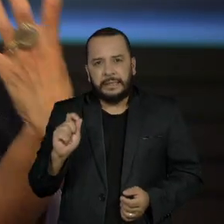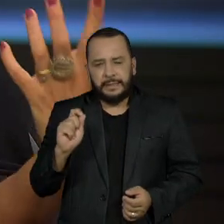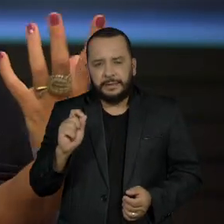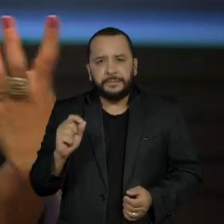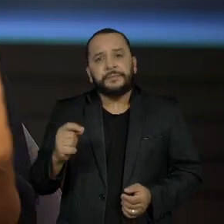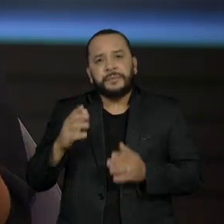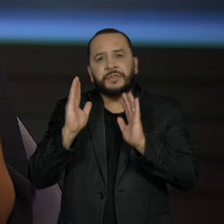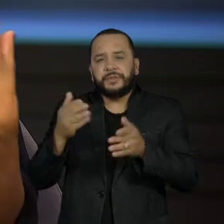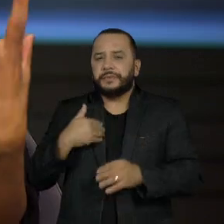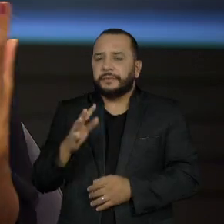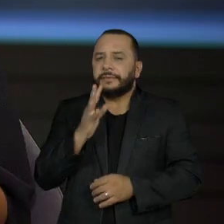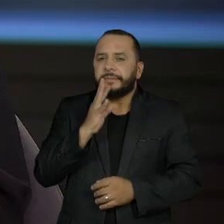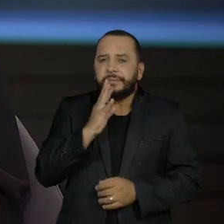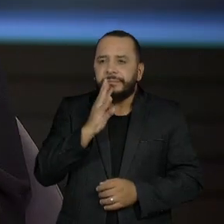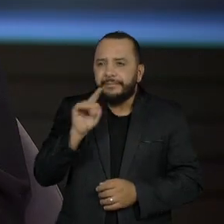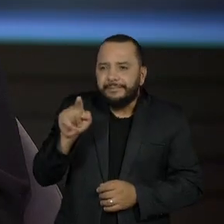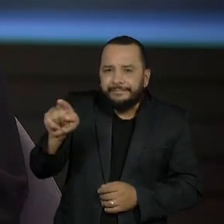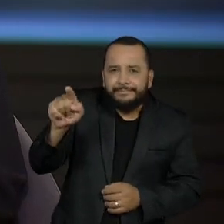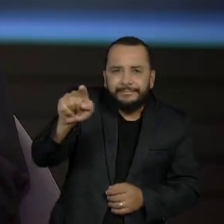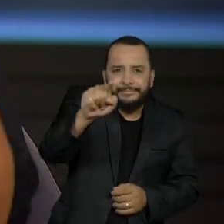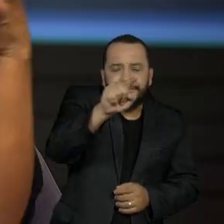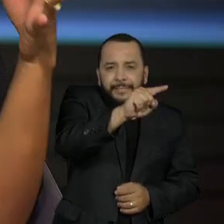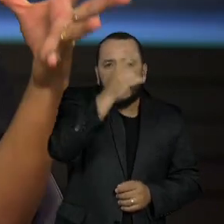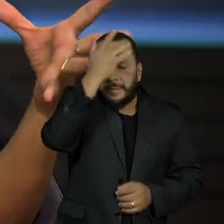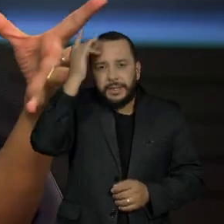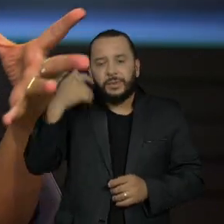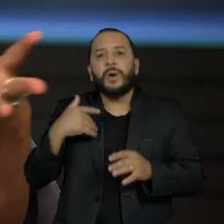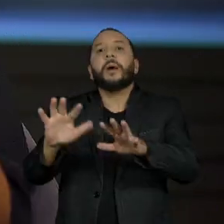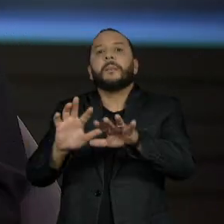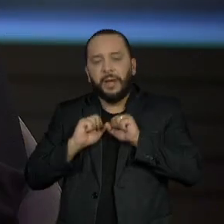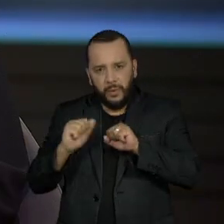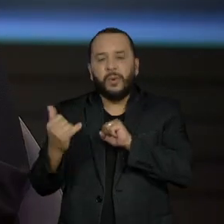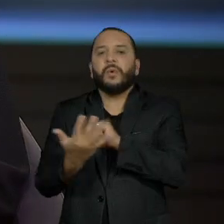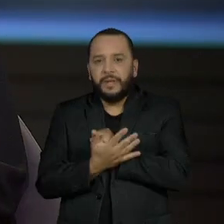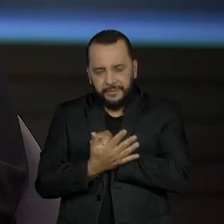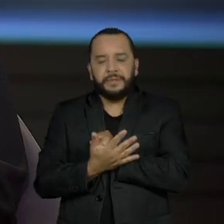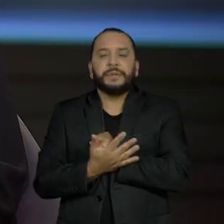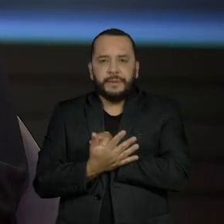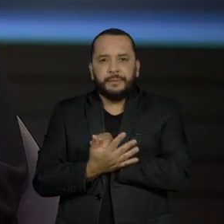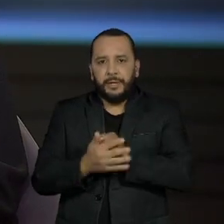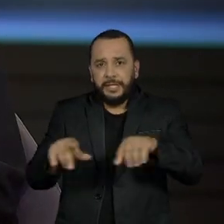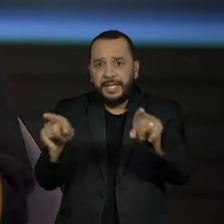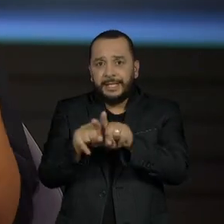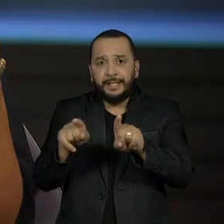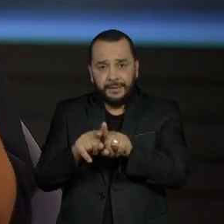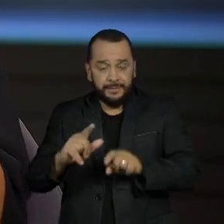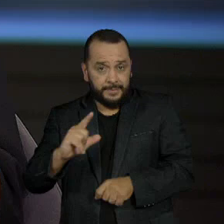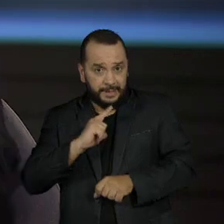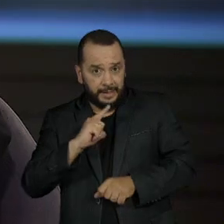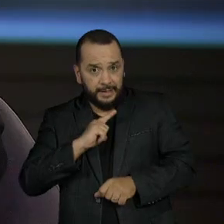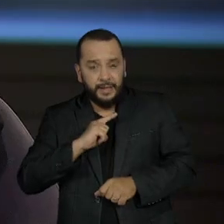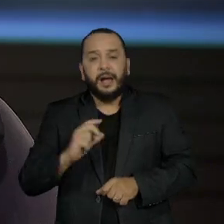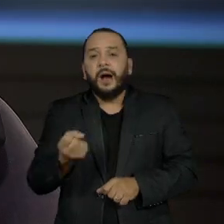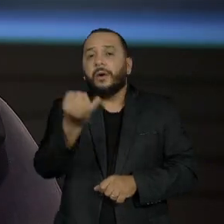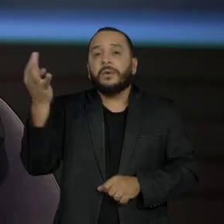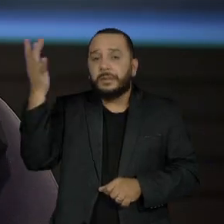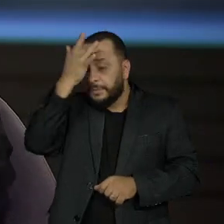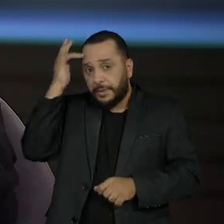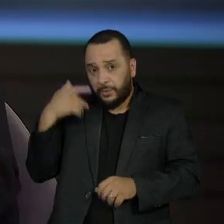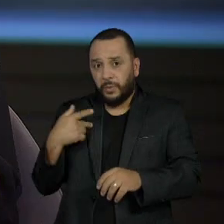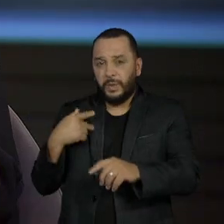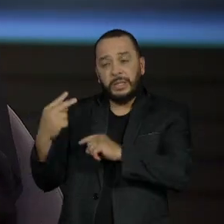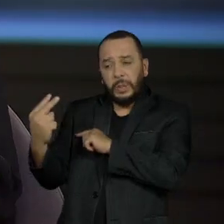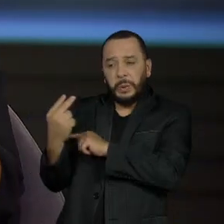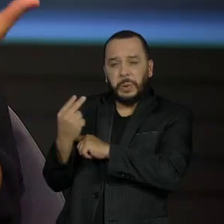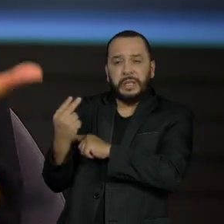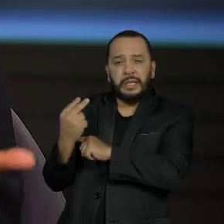conhece mais pessoas que estão pegando, porque está mais espalhada ali e gente que estava se cuidando e deixou